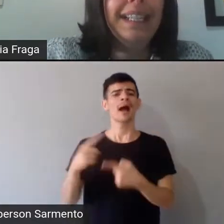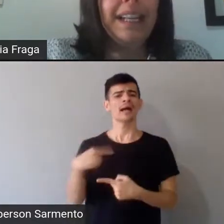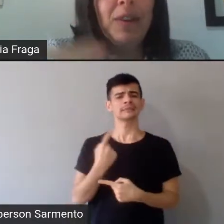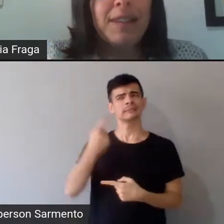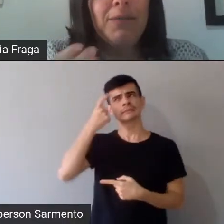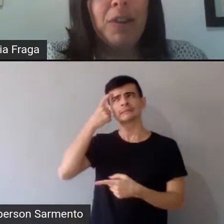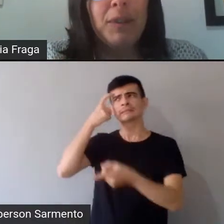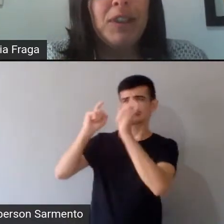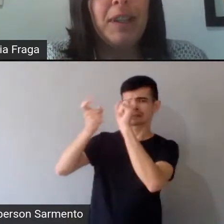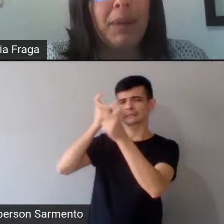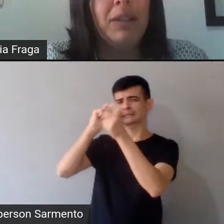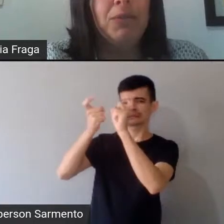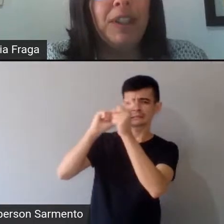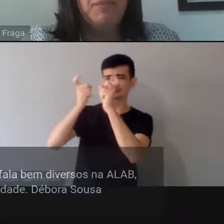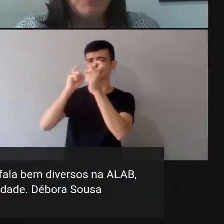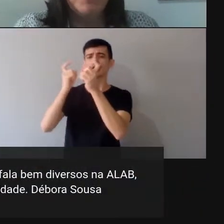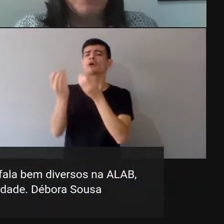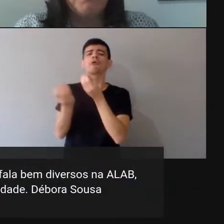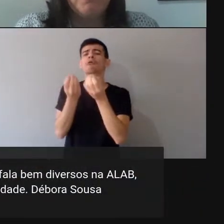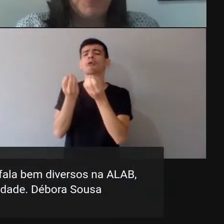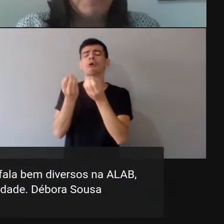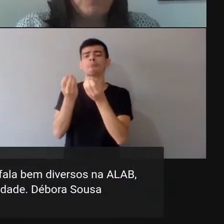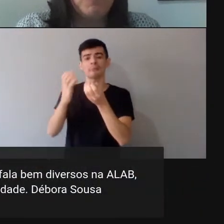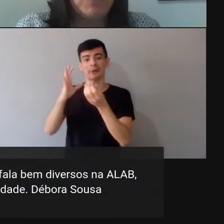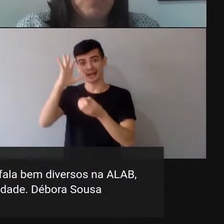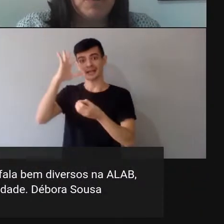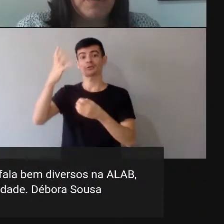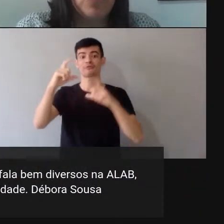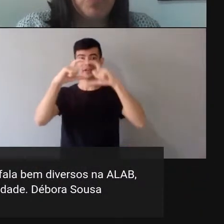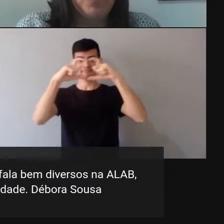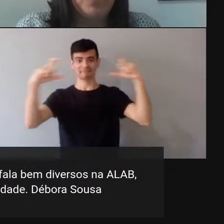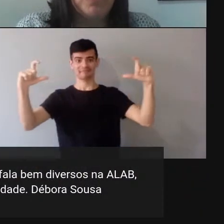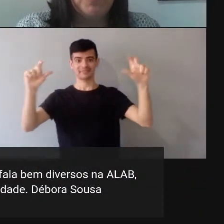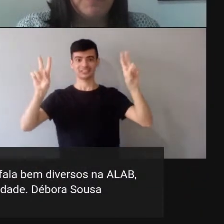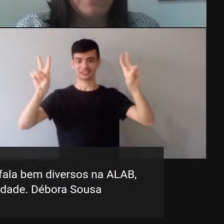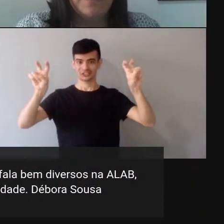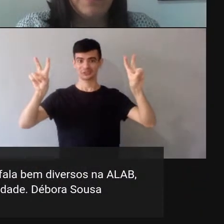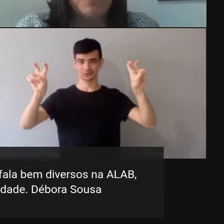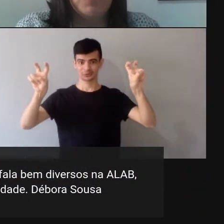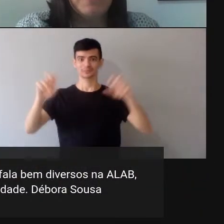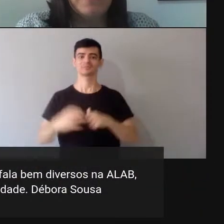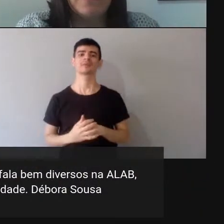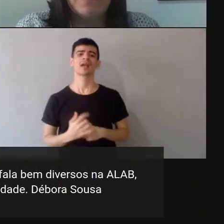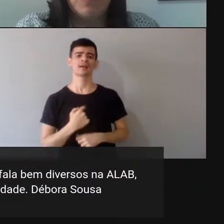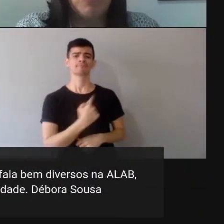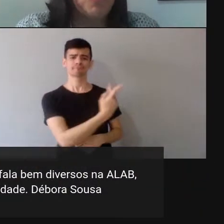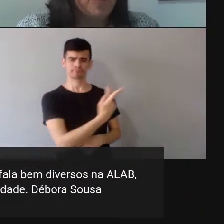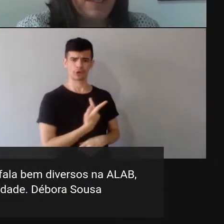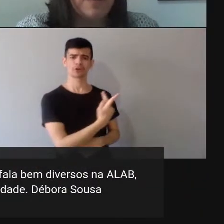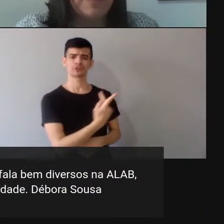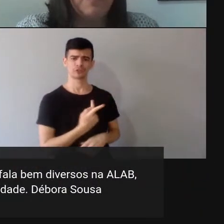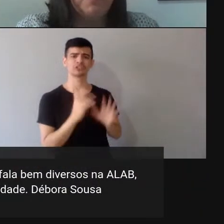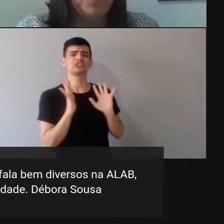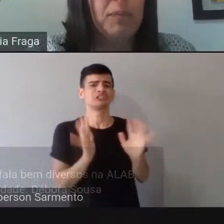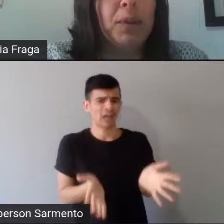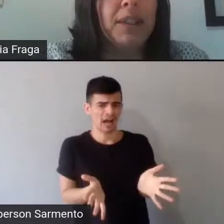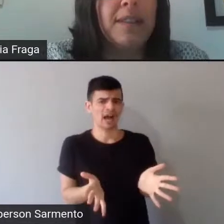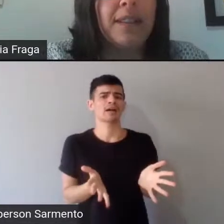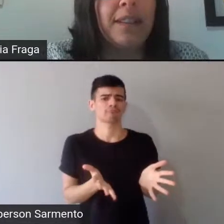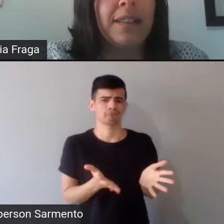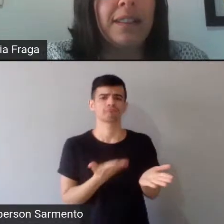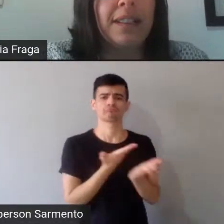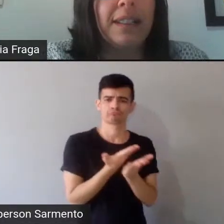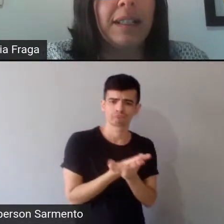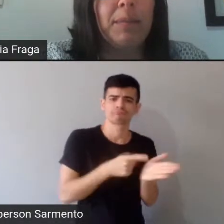e a nossa forma de trabalho, eu, Felipe, a gente faz algumas coisas juntos, já fez, né, coisas que eu considero, assim, muito